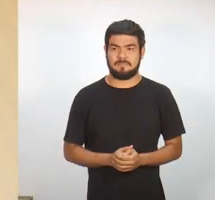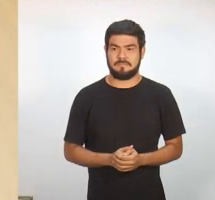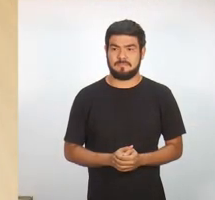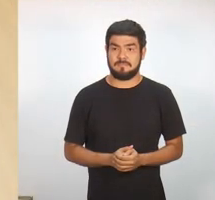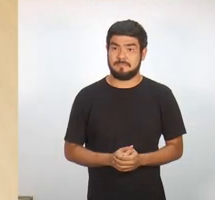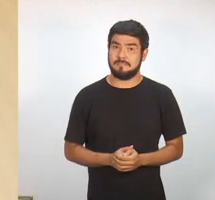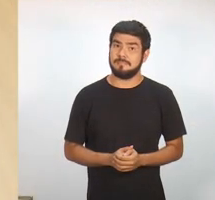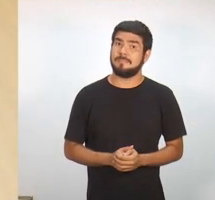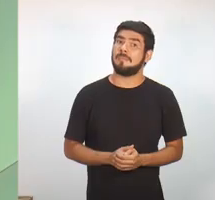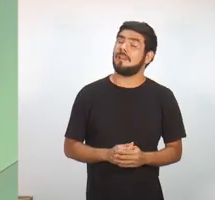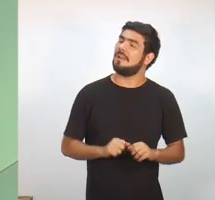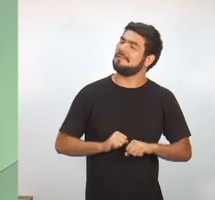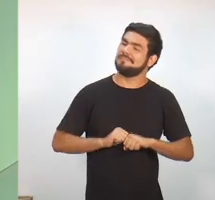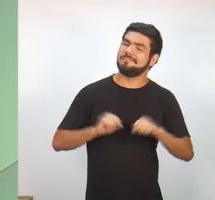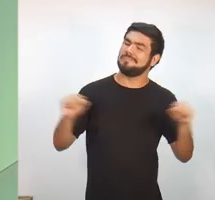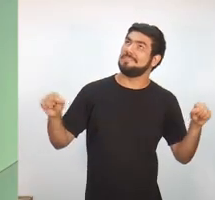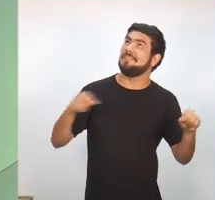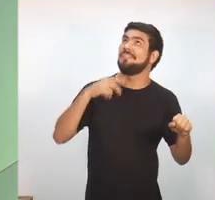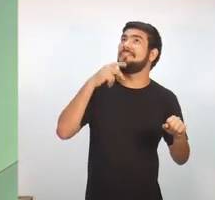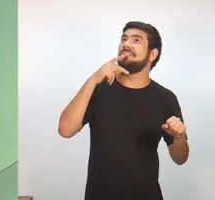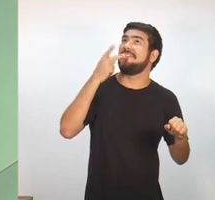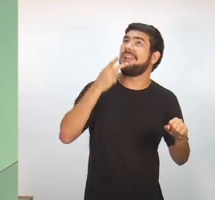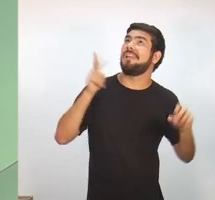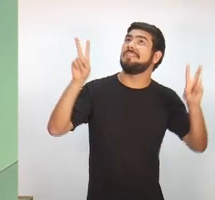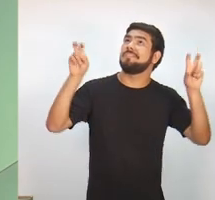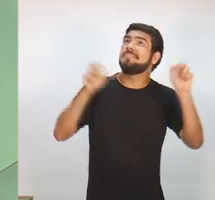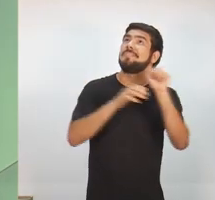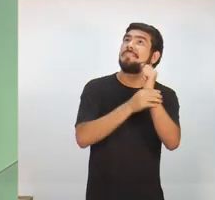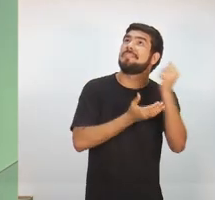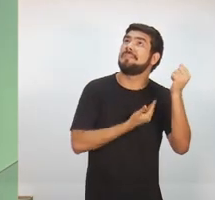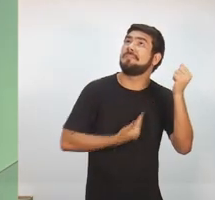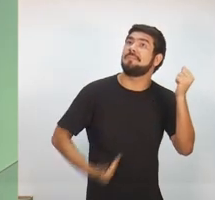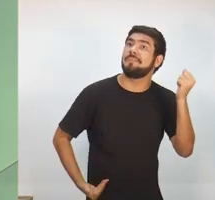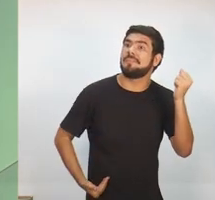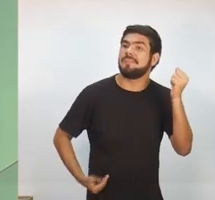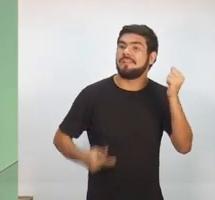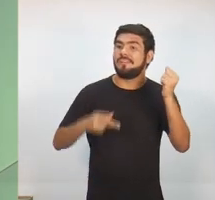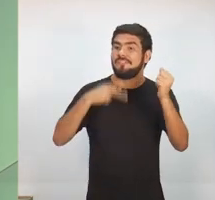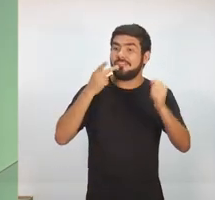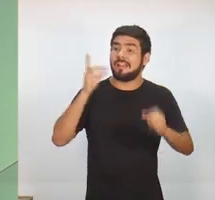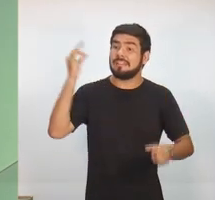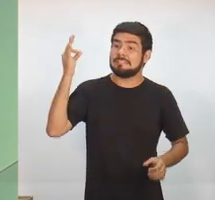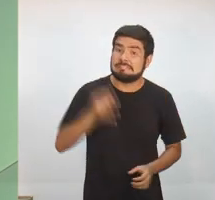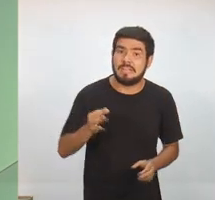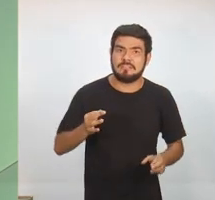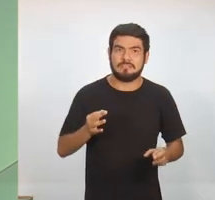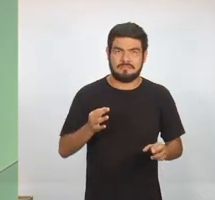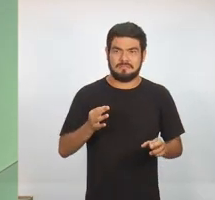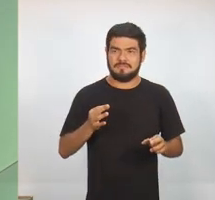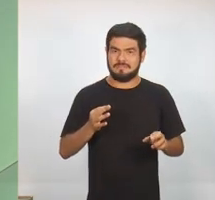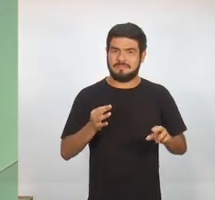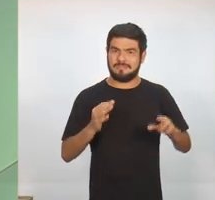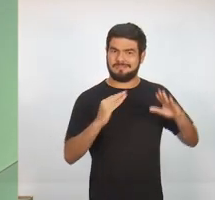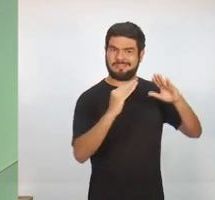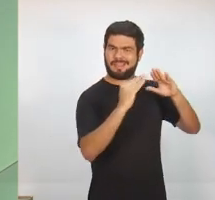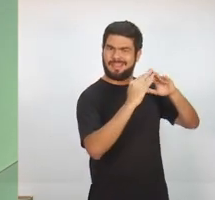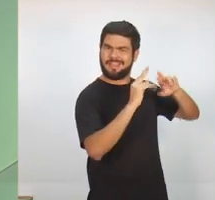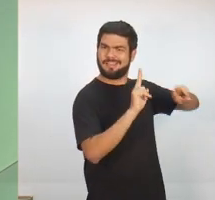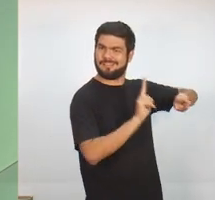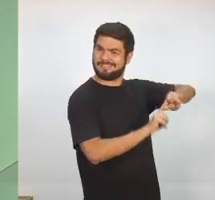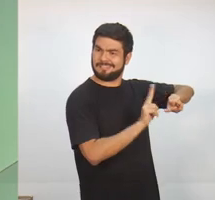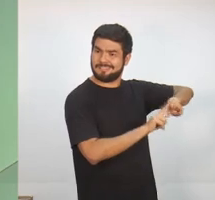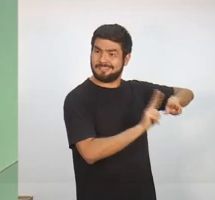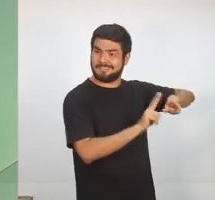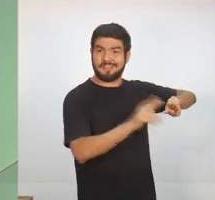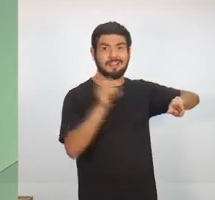Gente, é impossível falar de segurança pública sem mencionar o nosso sistema prisional. Desde a rebelião, em janeiro de 2017,